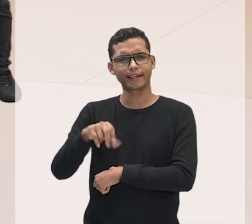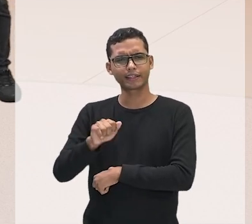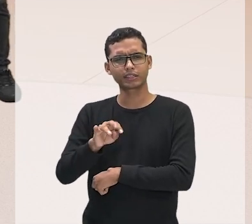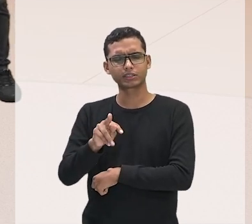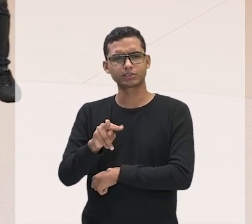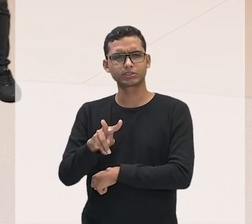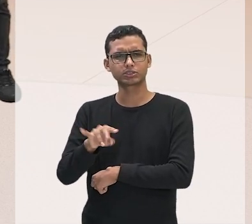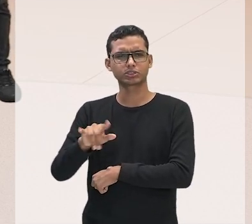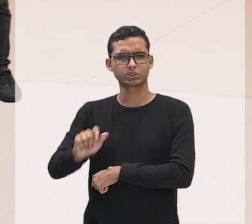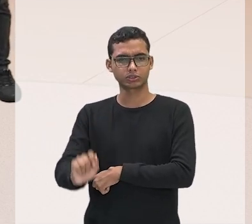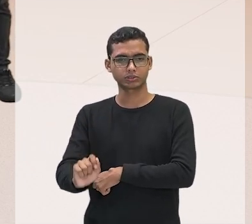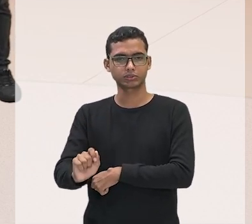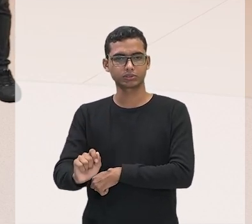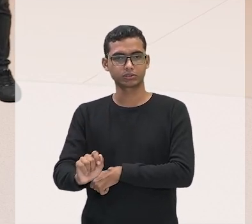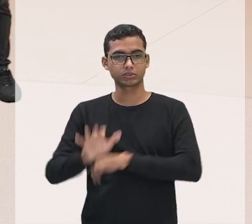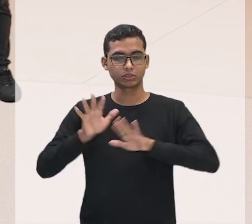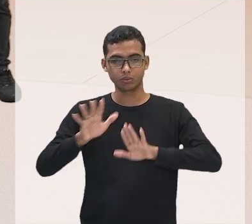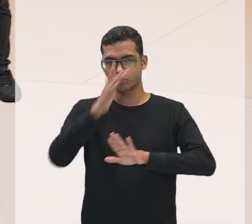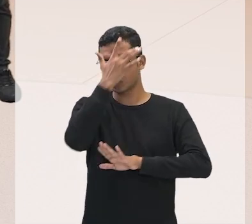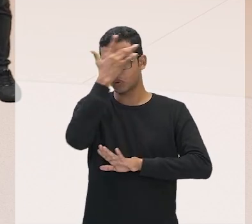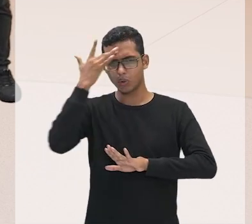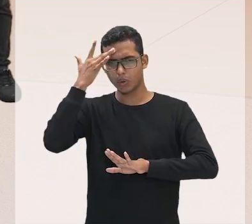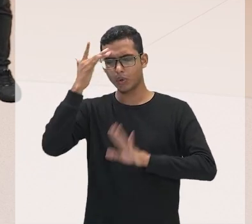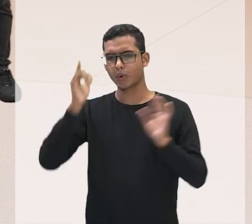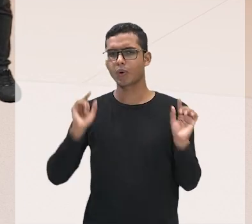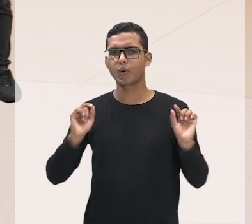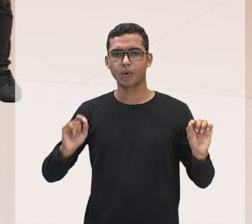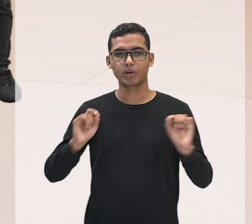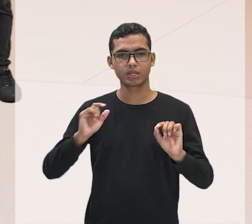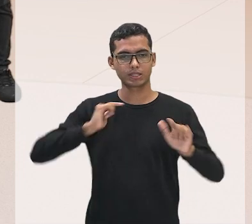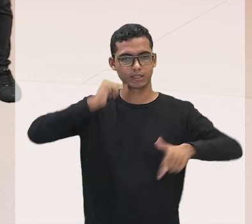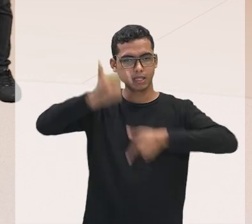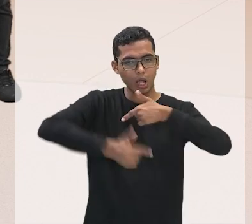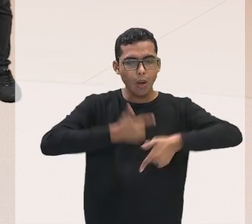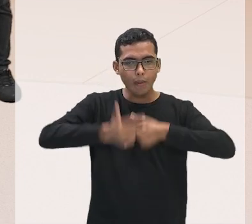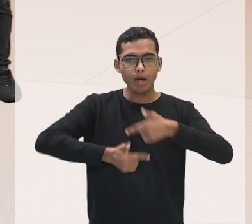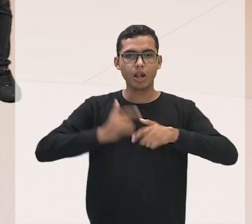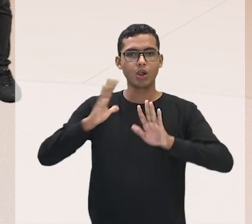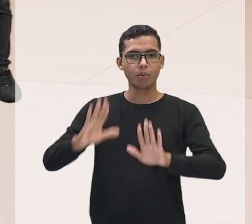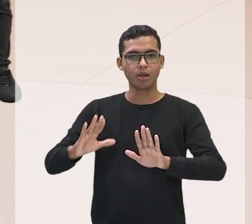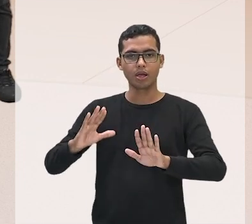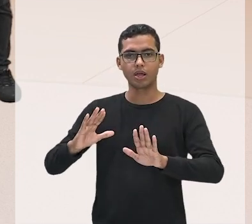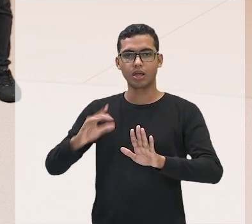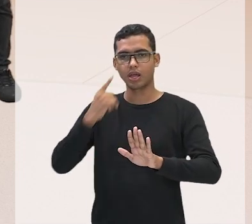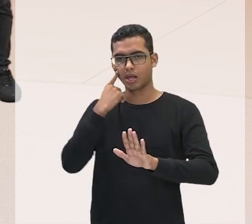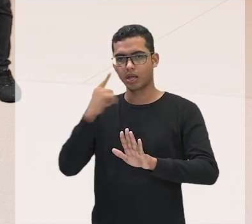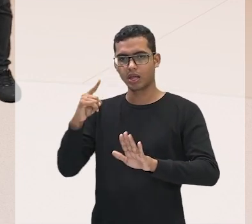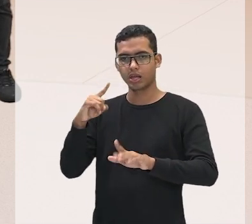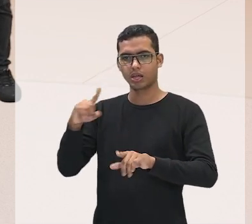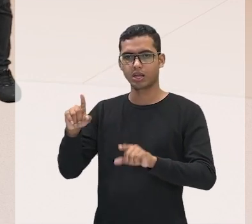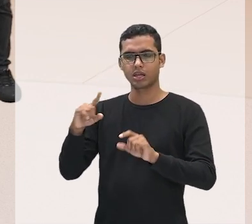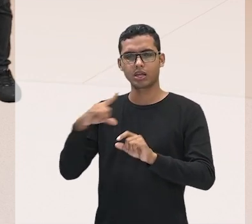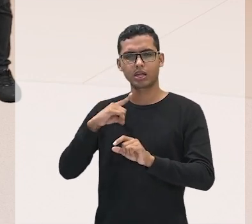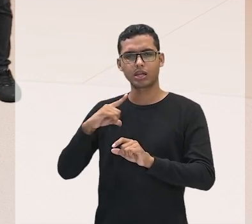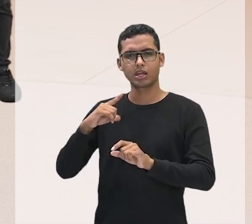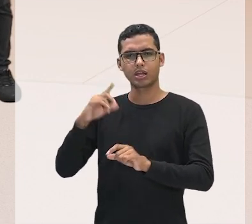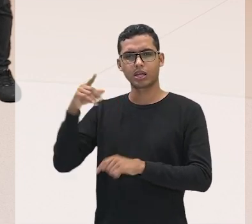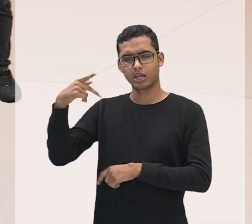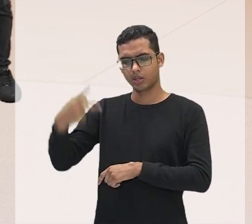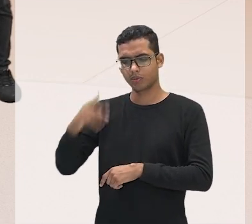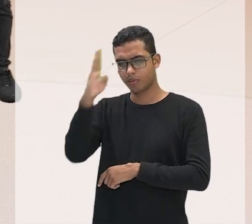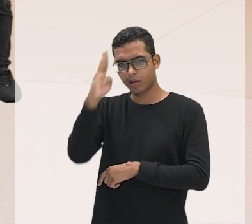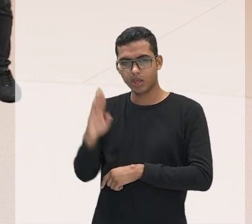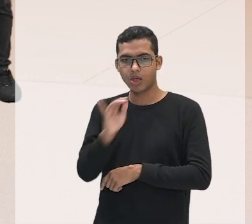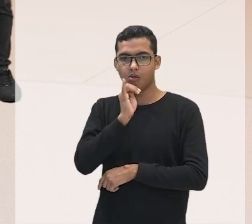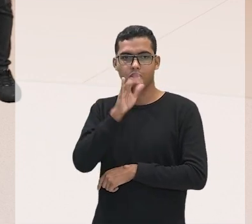participam da força ativa de trabalho aqui no território brasileiro, né? Elas não exercem atividade remunerada. É o quê? As crianças,